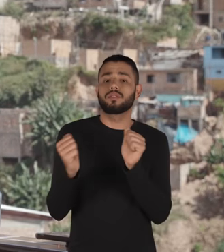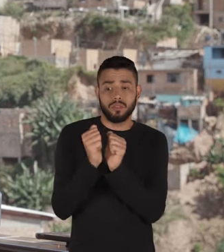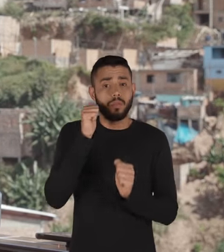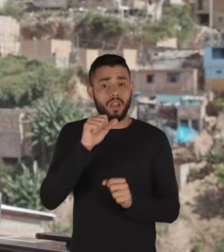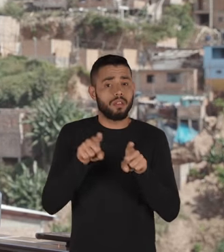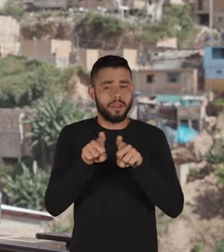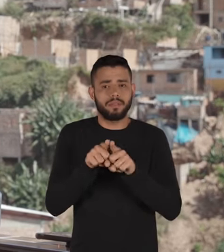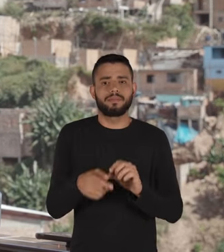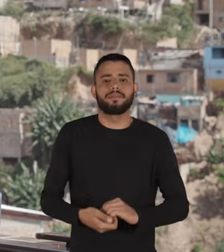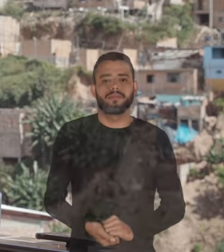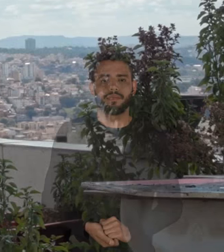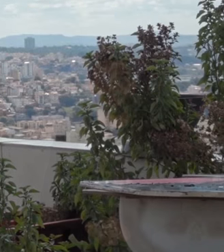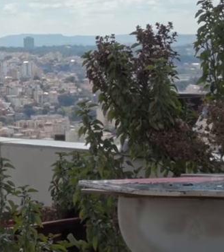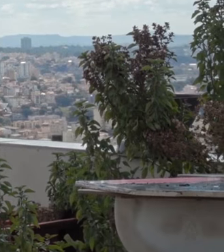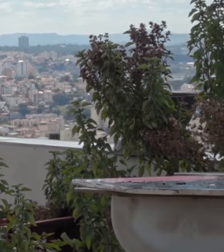E juntas.